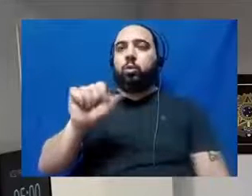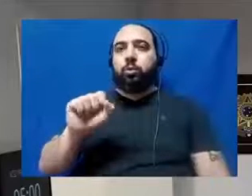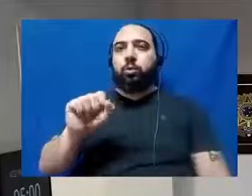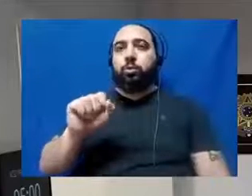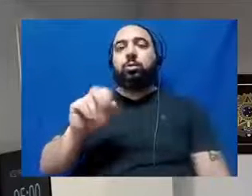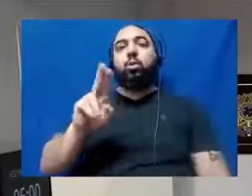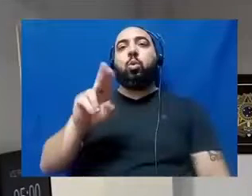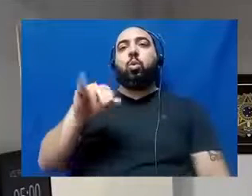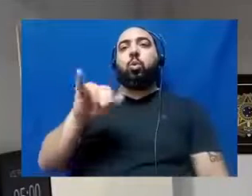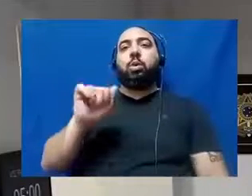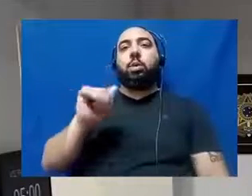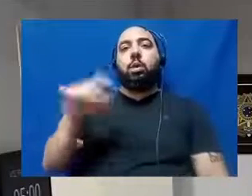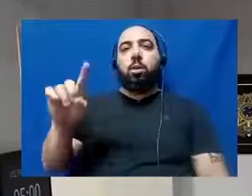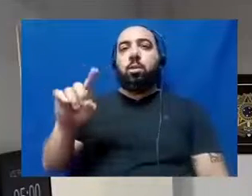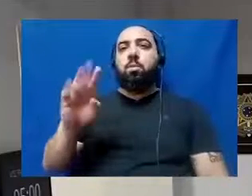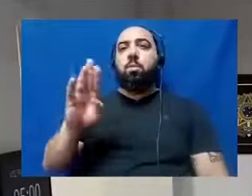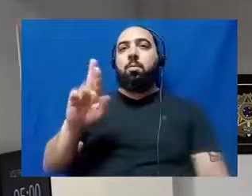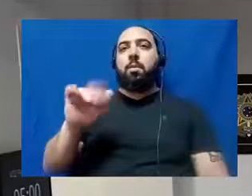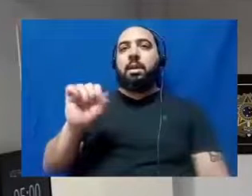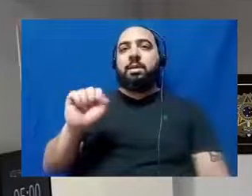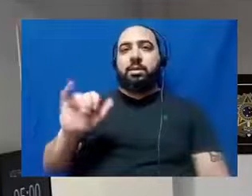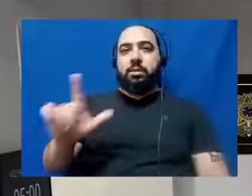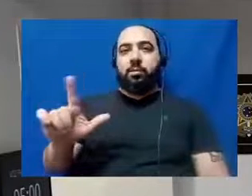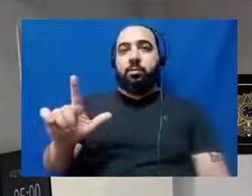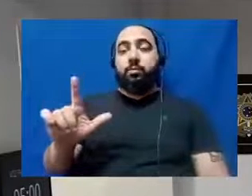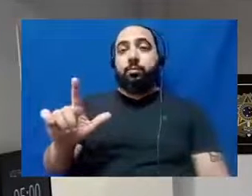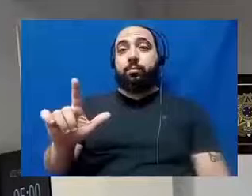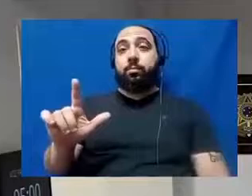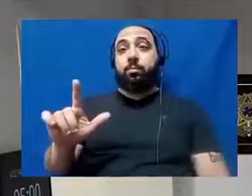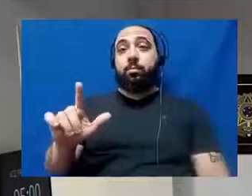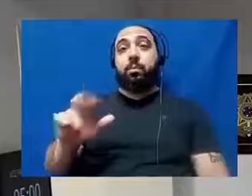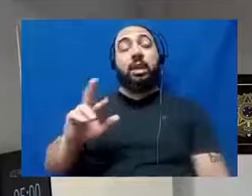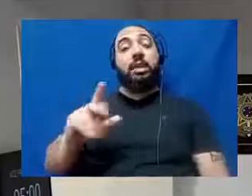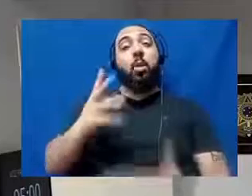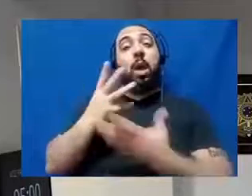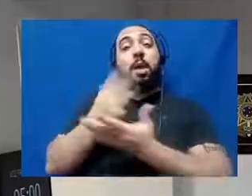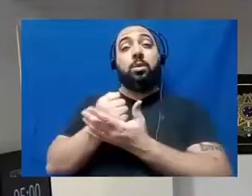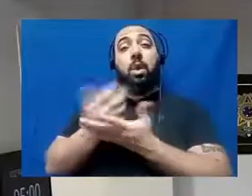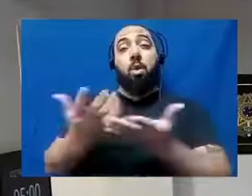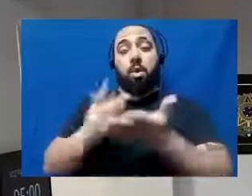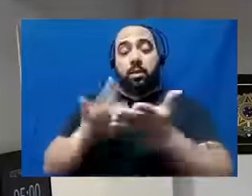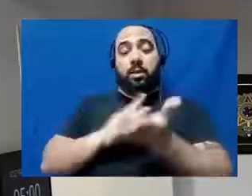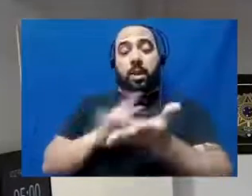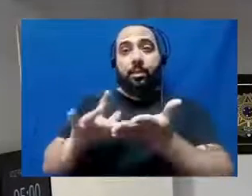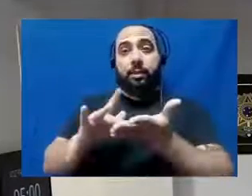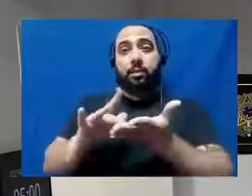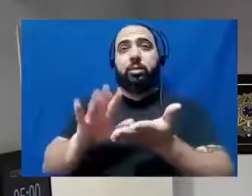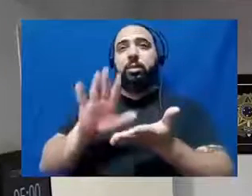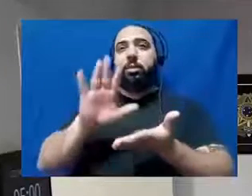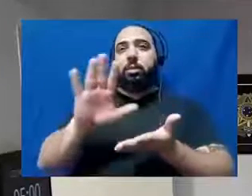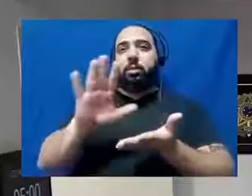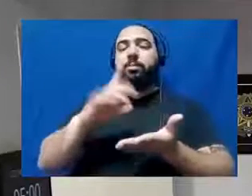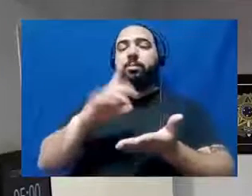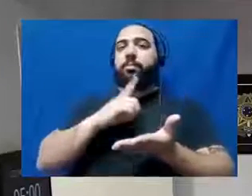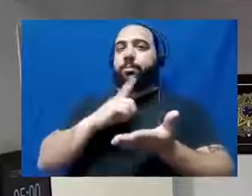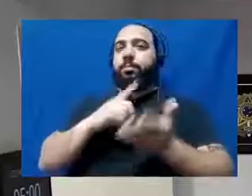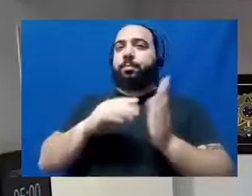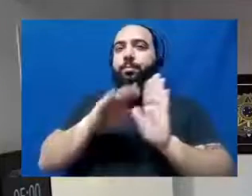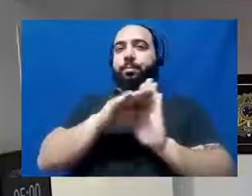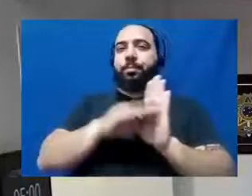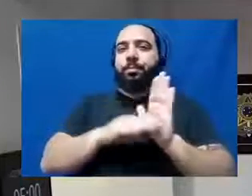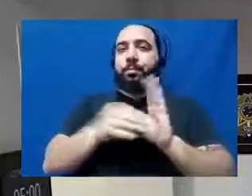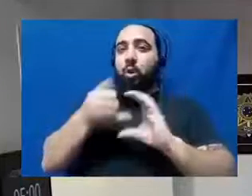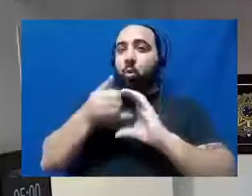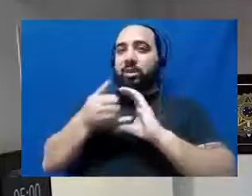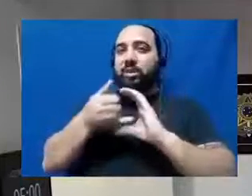João Luiz, não está atualizado aqui no tablet, mas ali no WhatsApp da Câmara